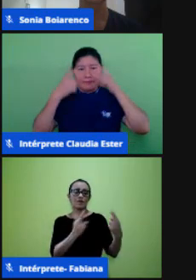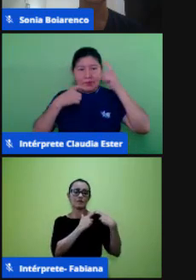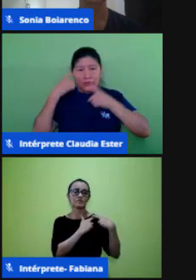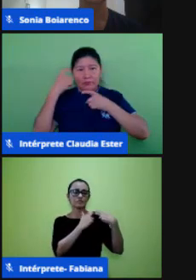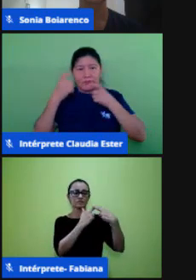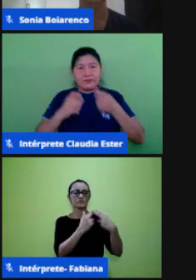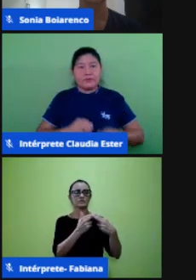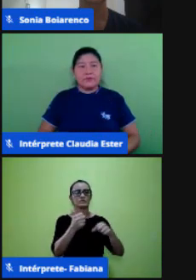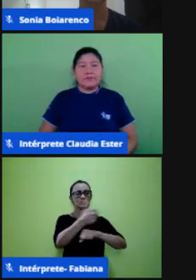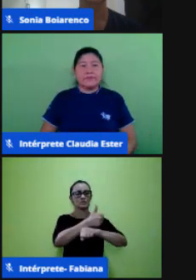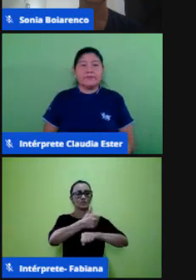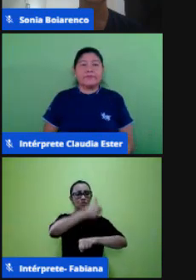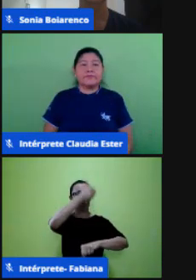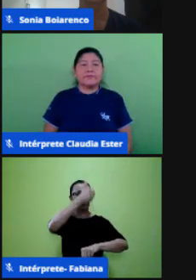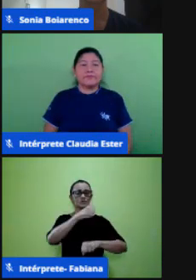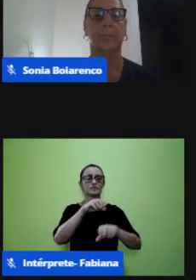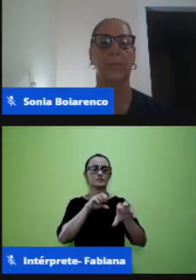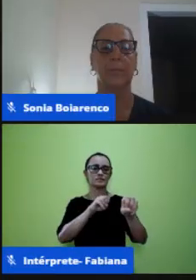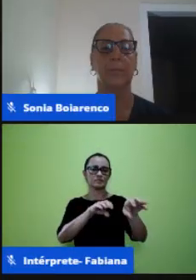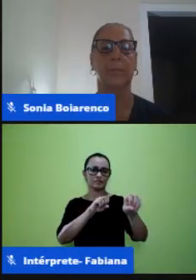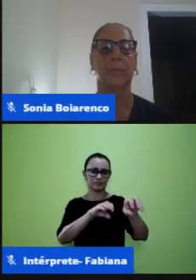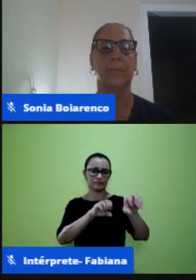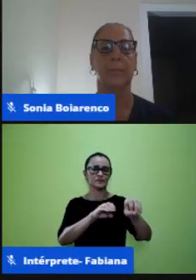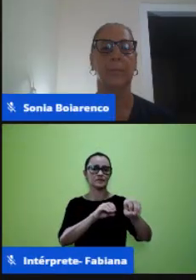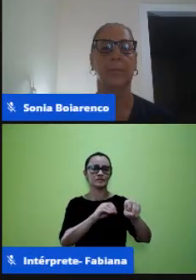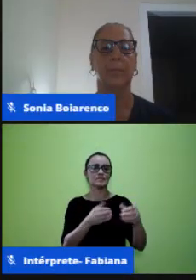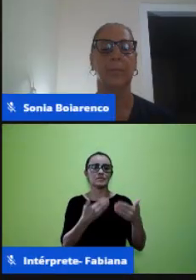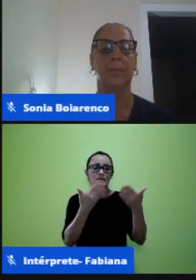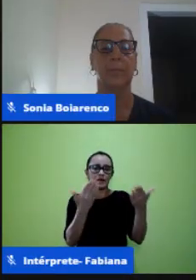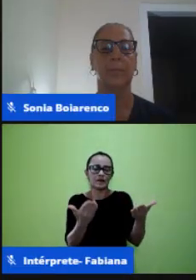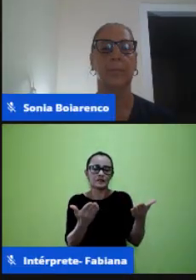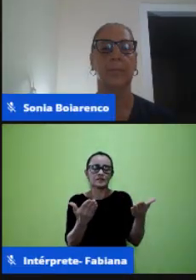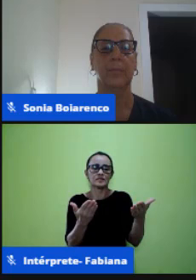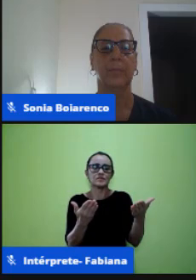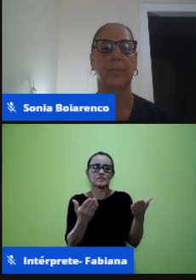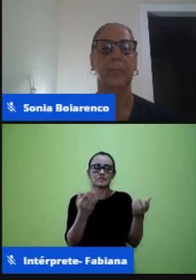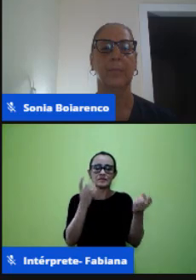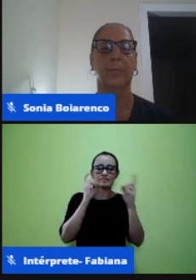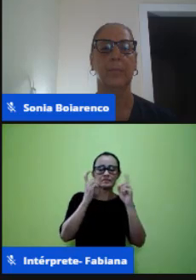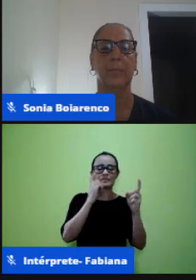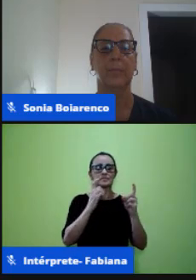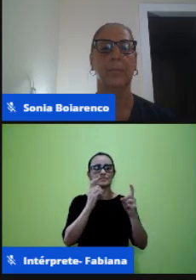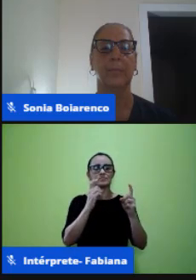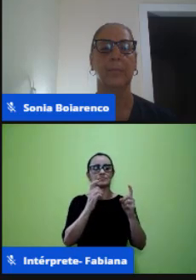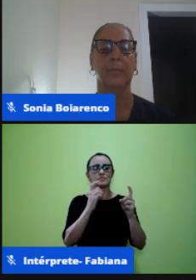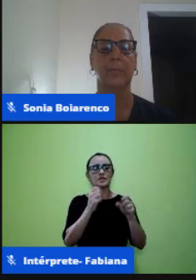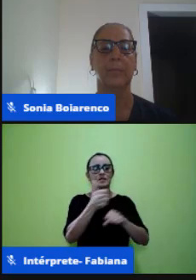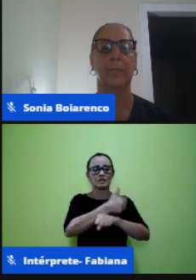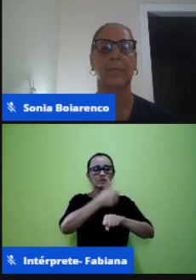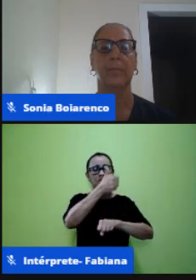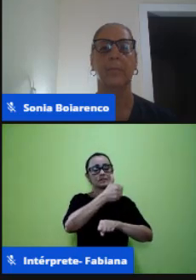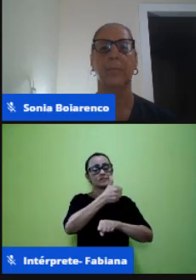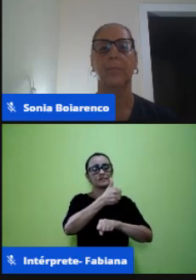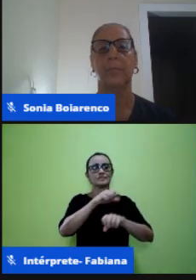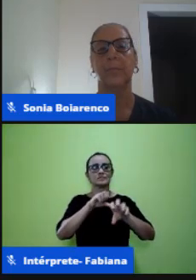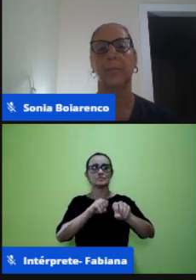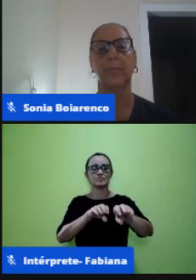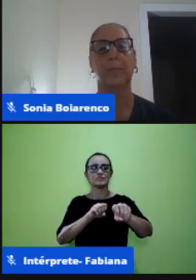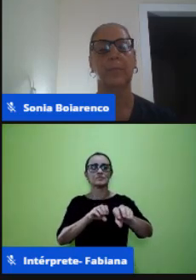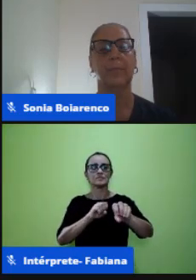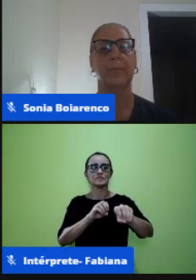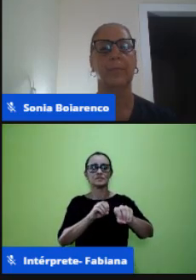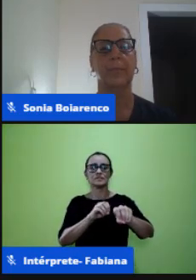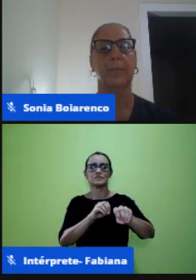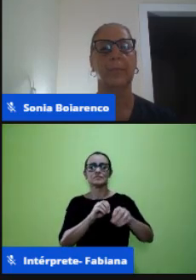do ensino essa é a preocupação com a qualidade do ensino que Kensky coloca